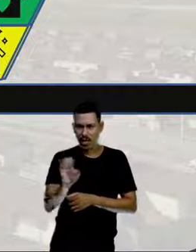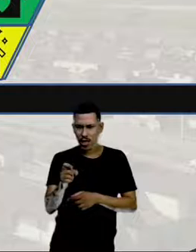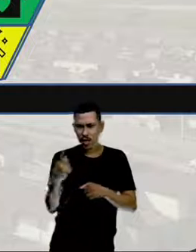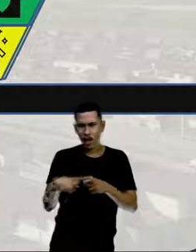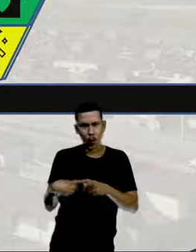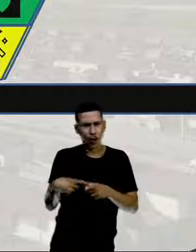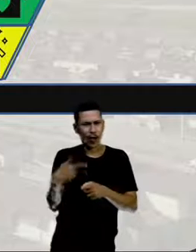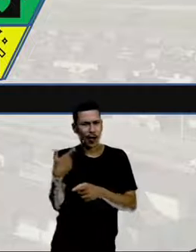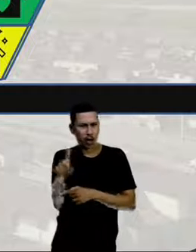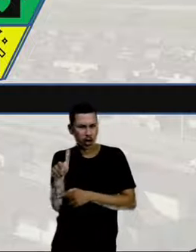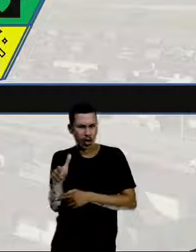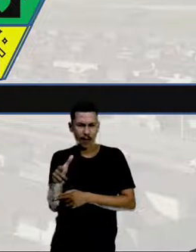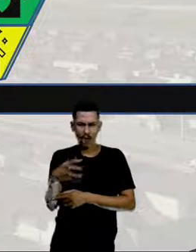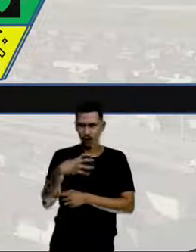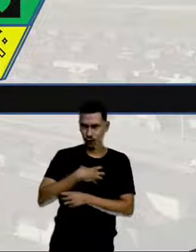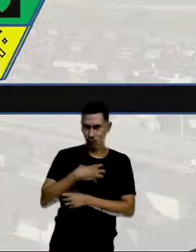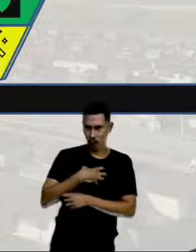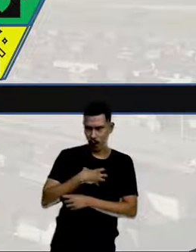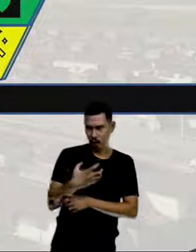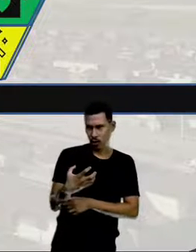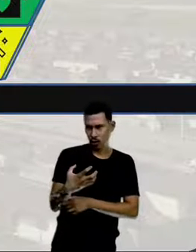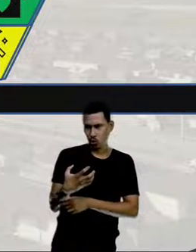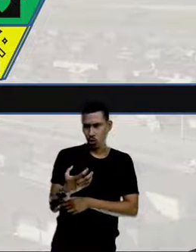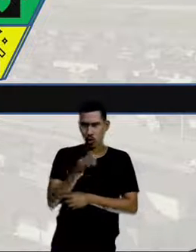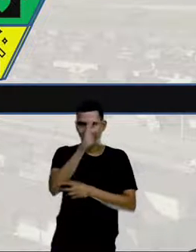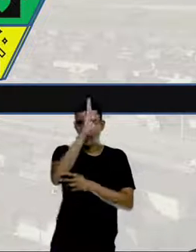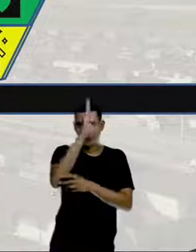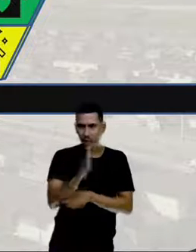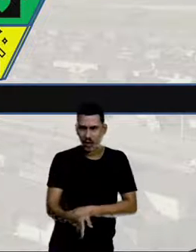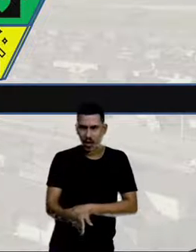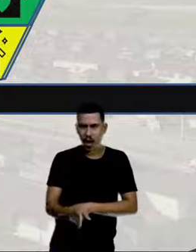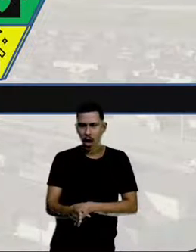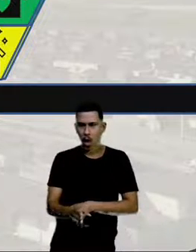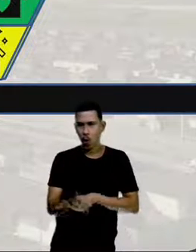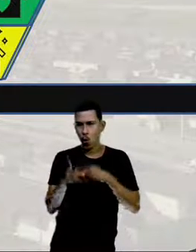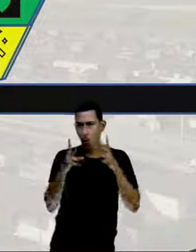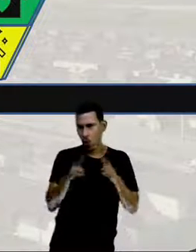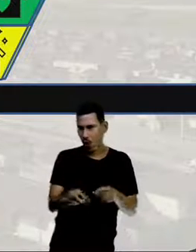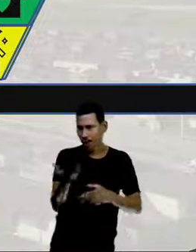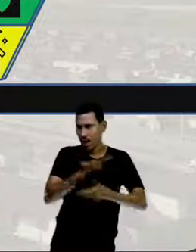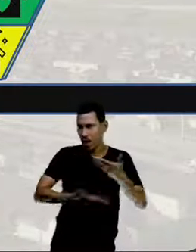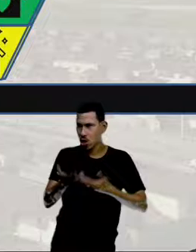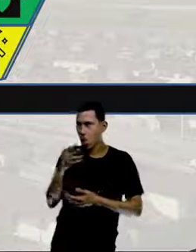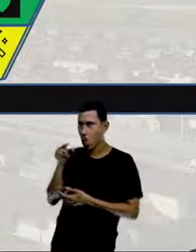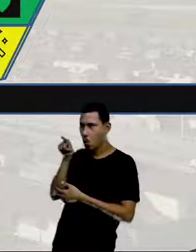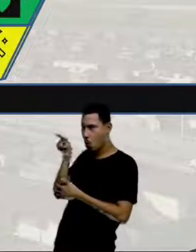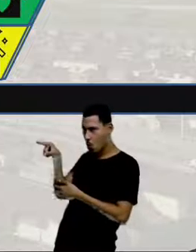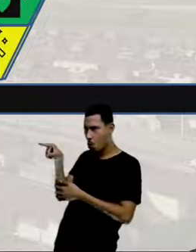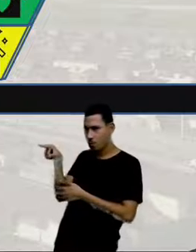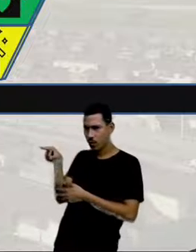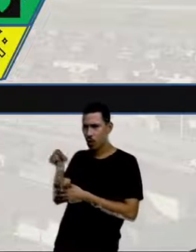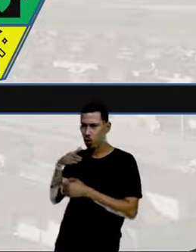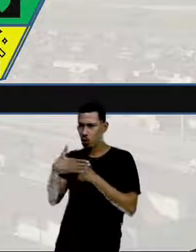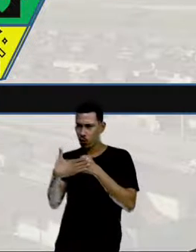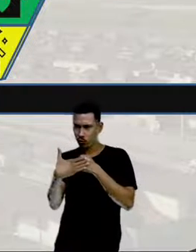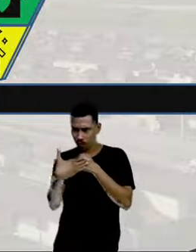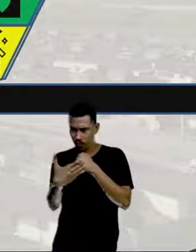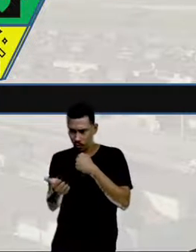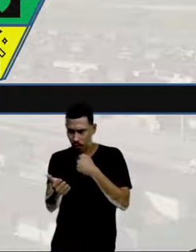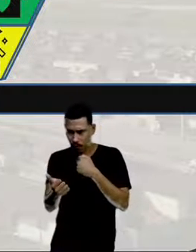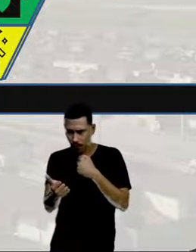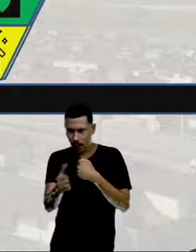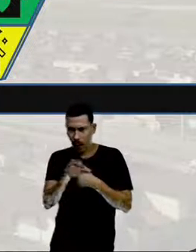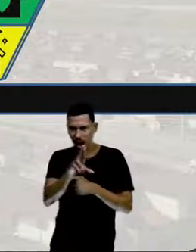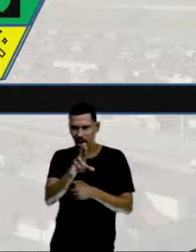formato tão vertical quanto essa daqui, tá certo? Então, a gente chama essas duas aqui de